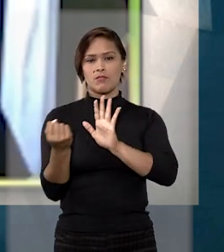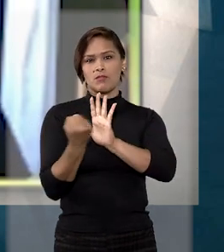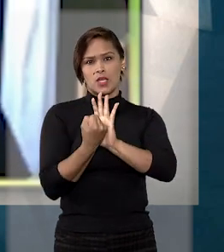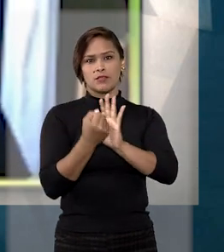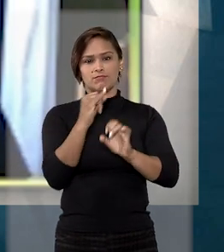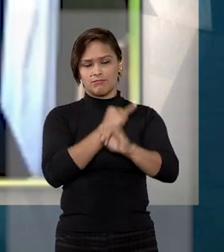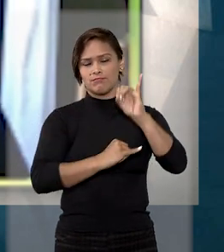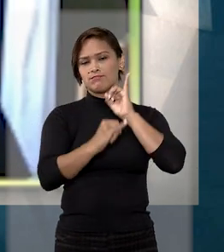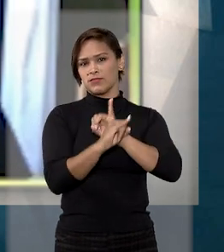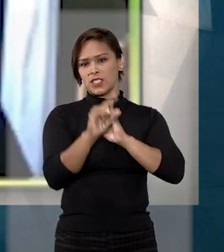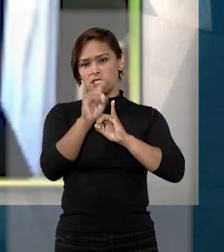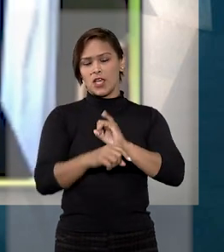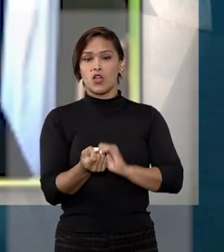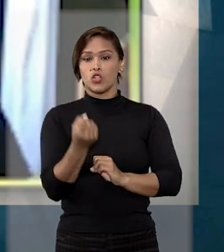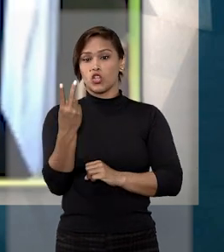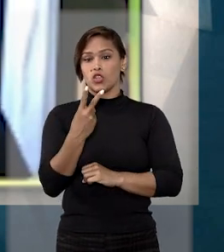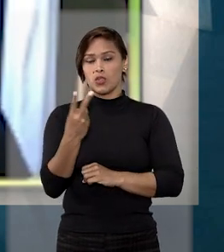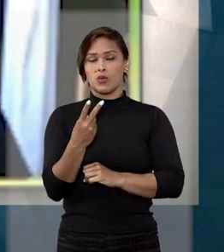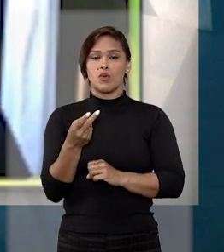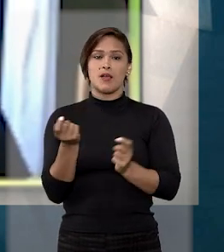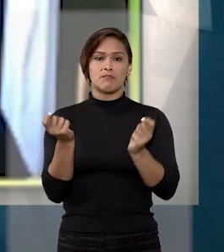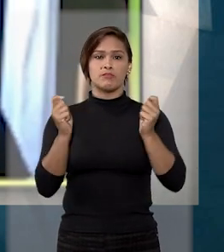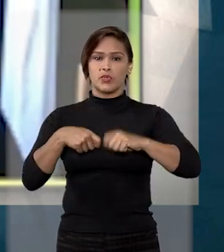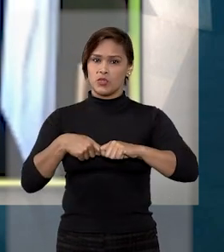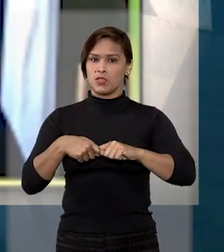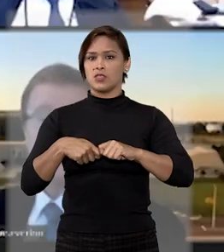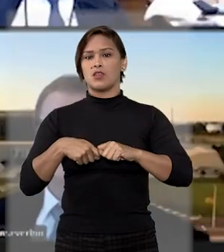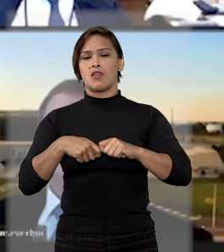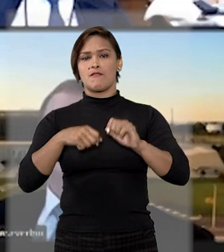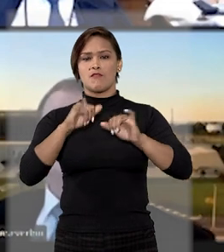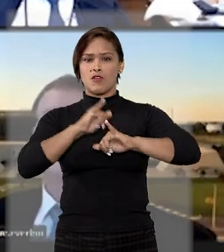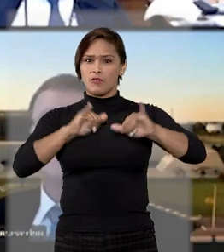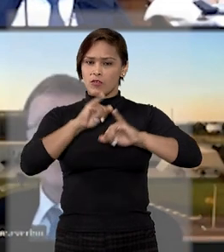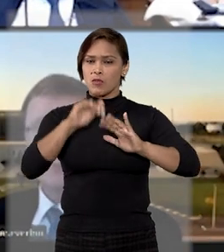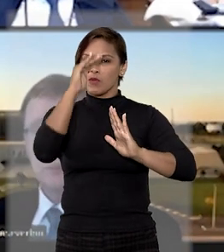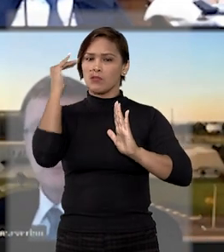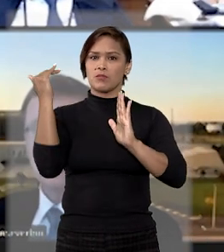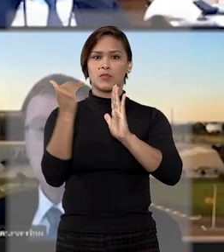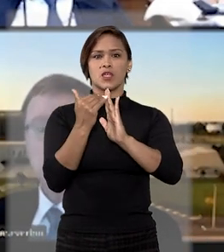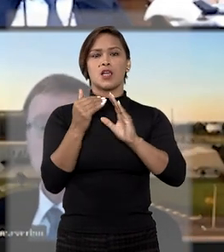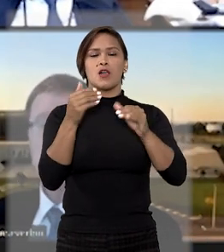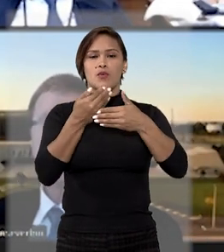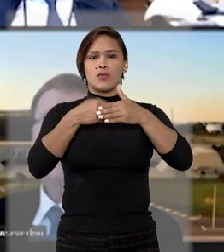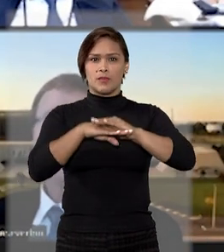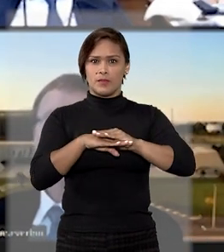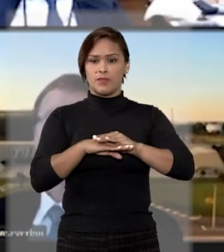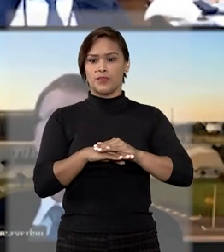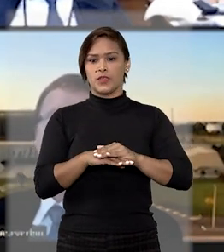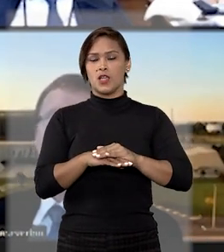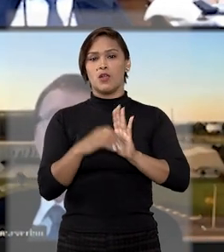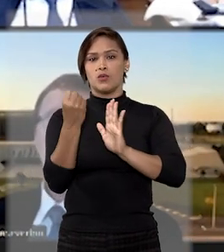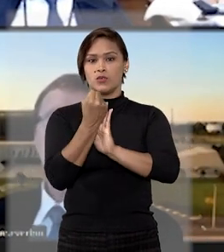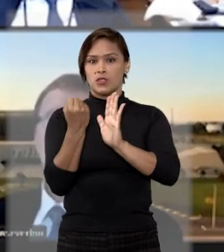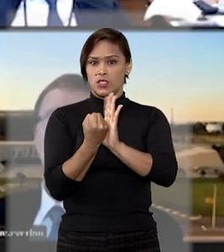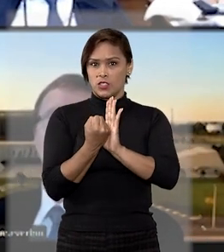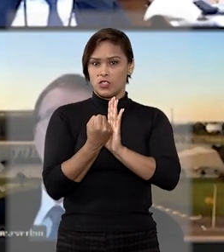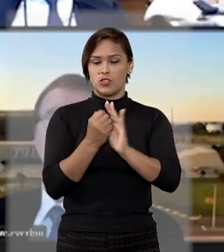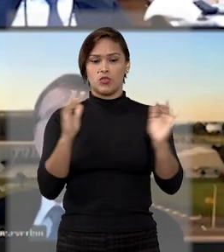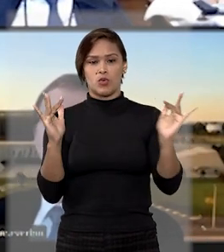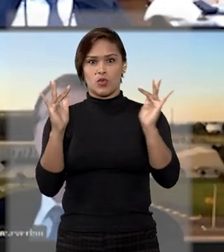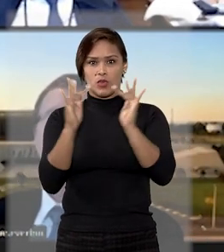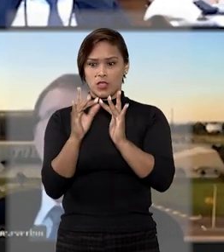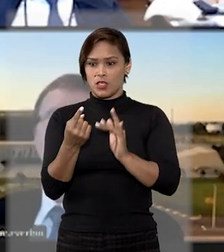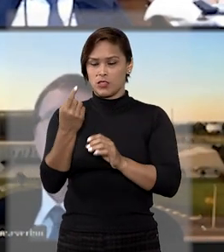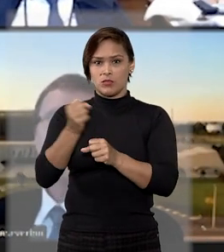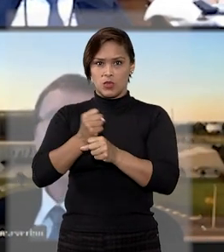marco civil da internet, há apenas duas categorias de dados que devem ser obrigatoriamente armazenados, os registros de